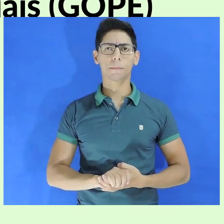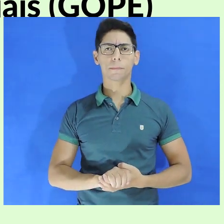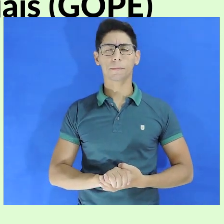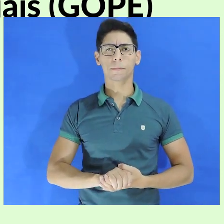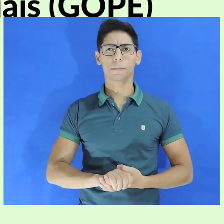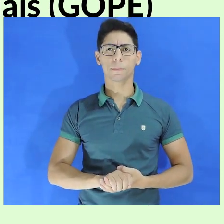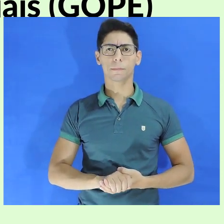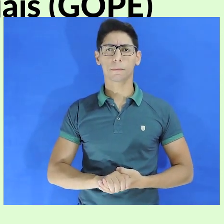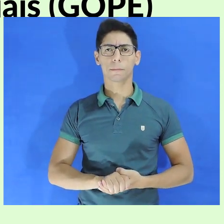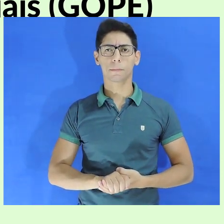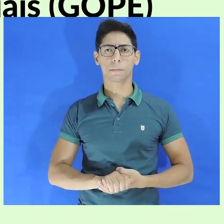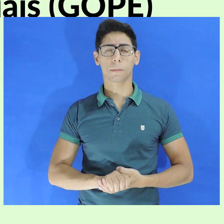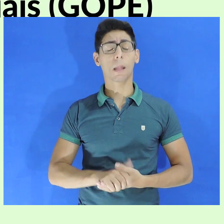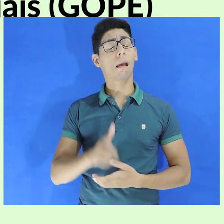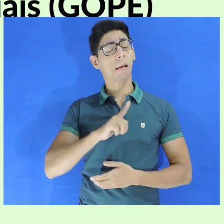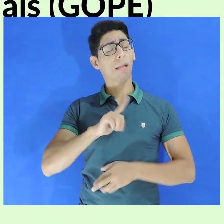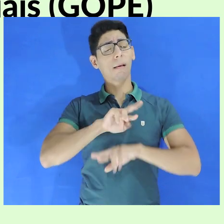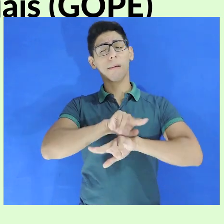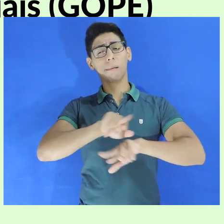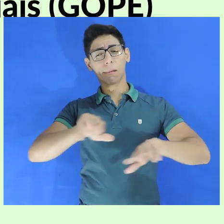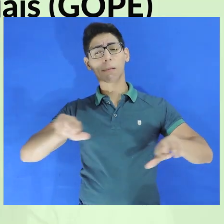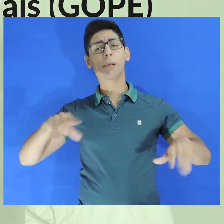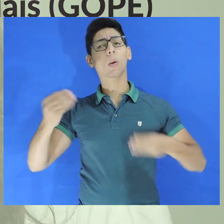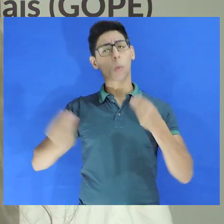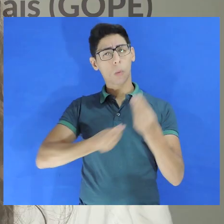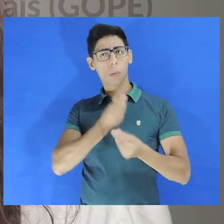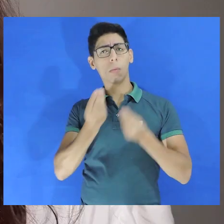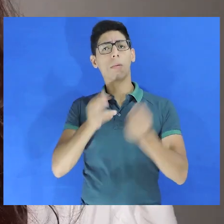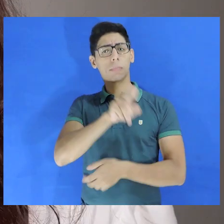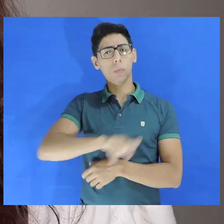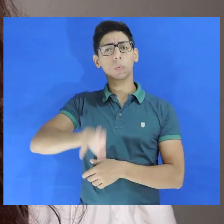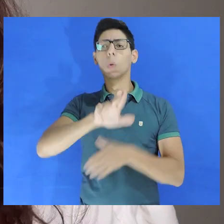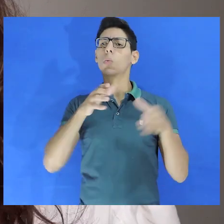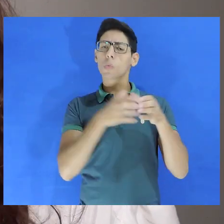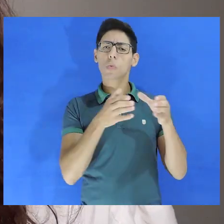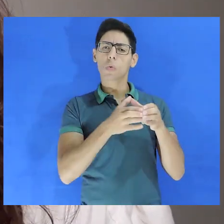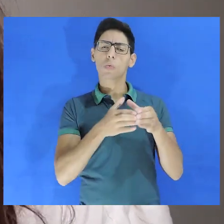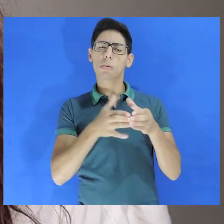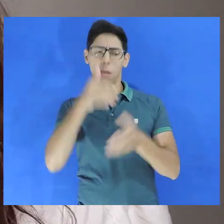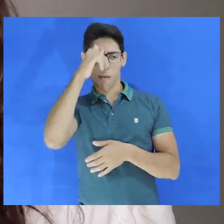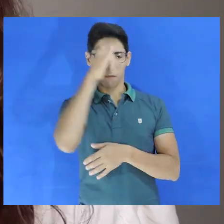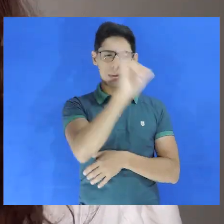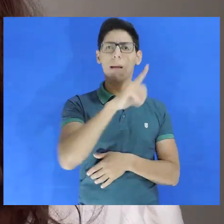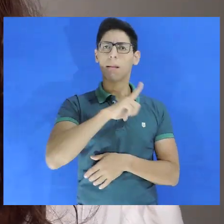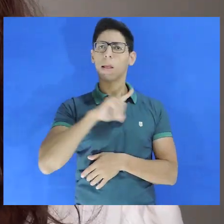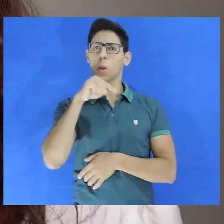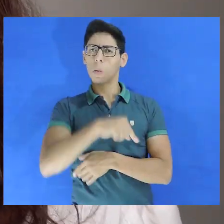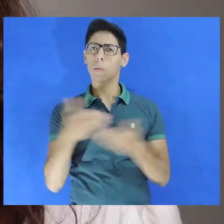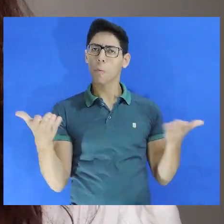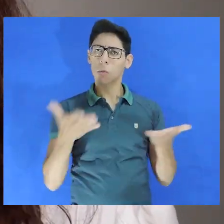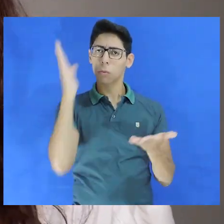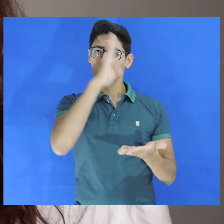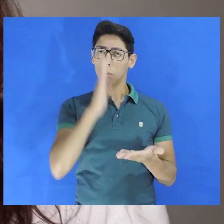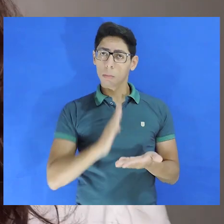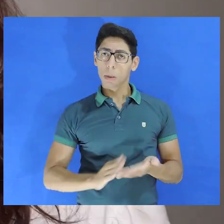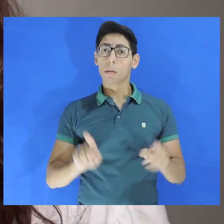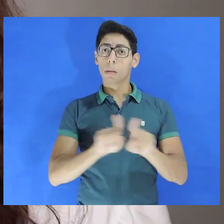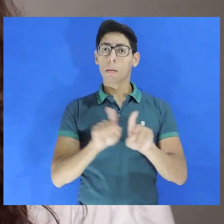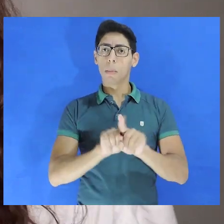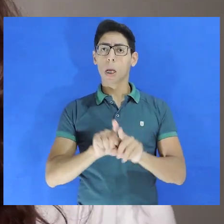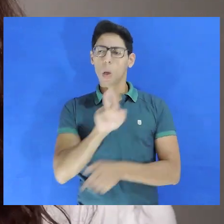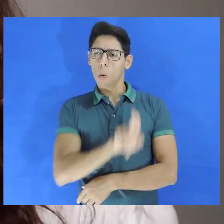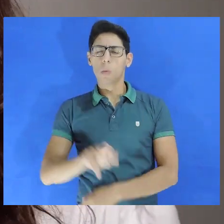GOEP, GOP, os mais diversos meios de grupos de intervenção que existem no Brasil hoje,